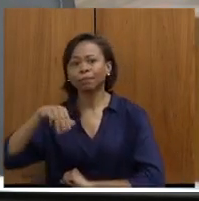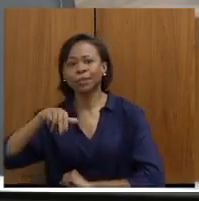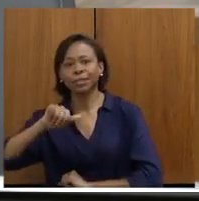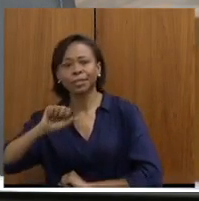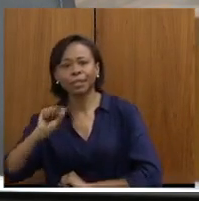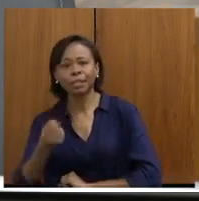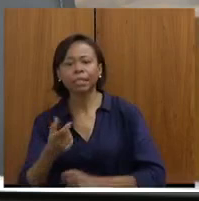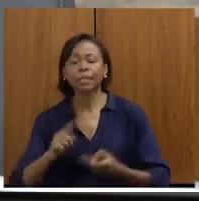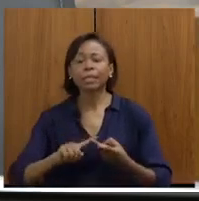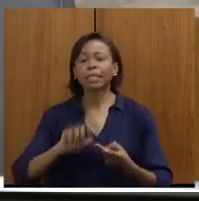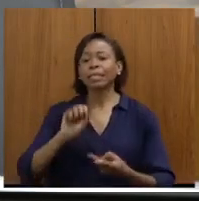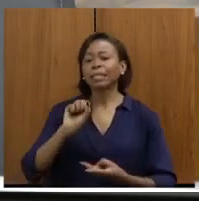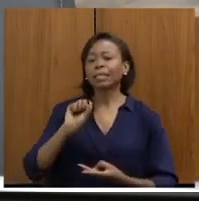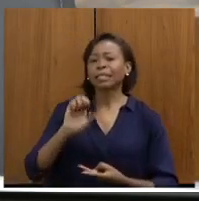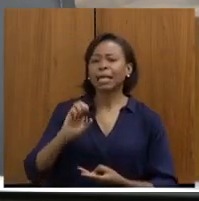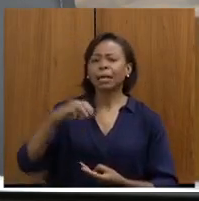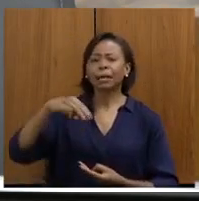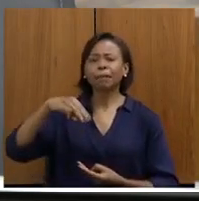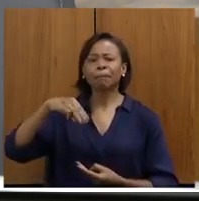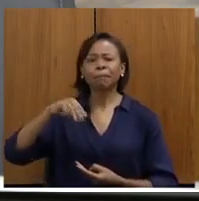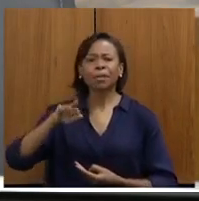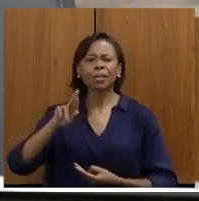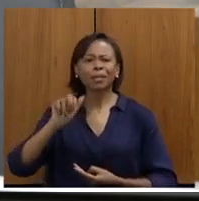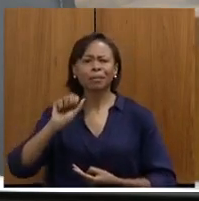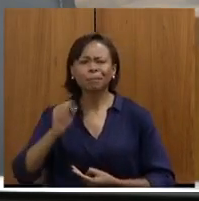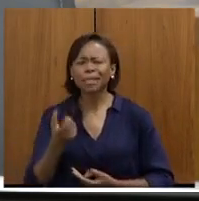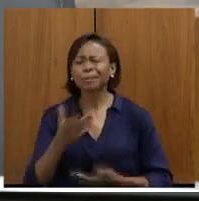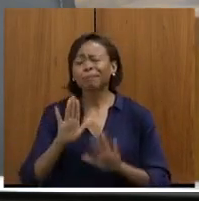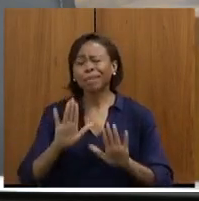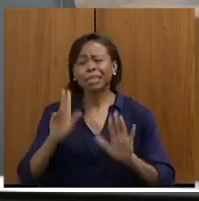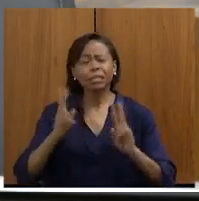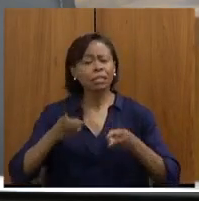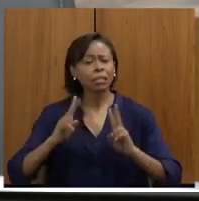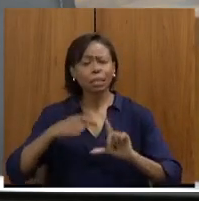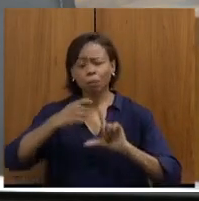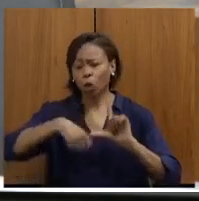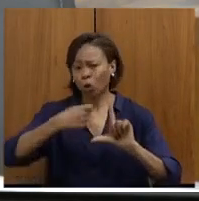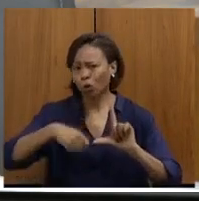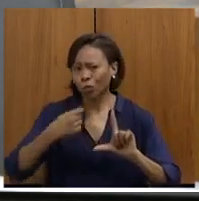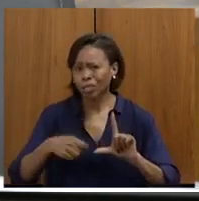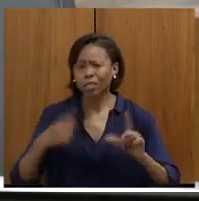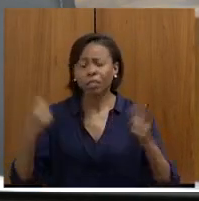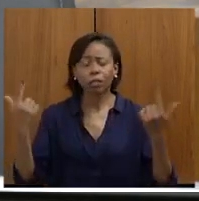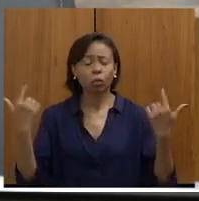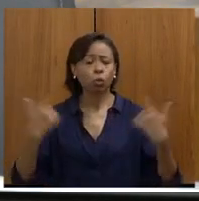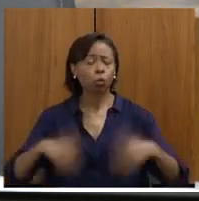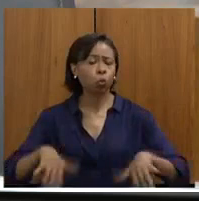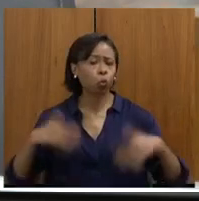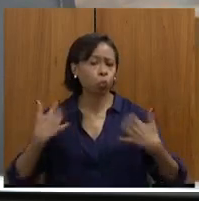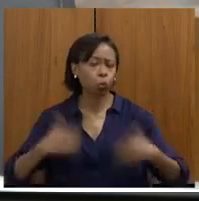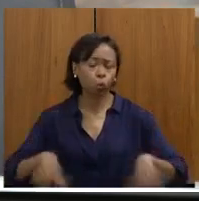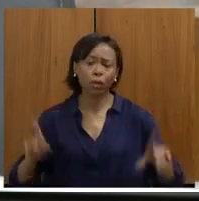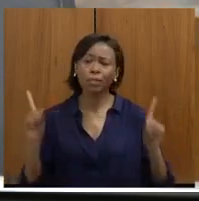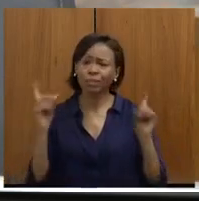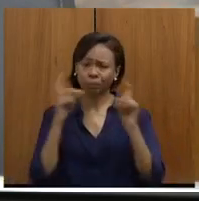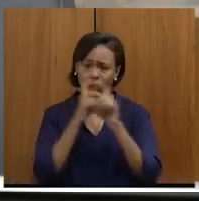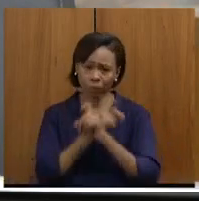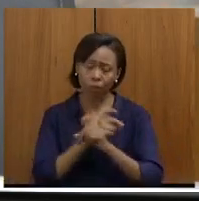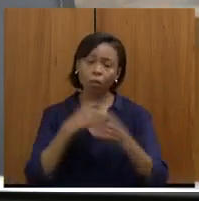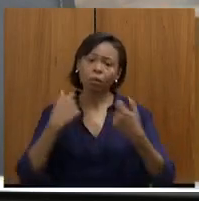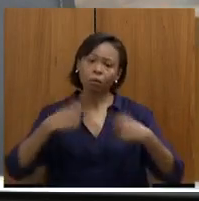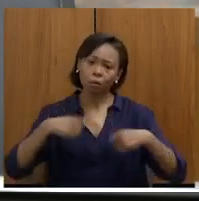e sempre sofremos com a falta da logística. E nós precisamos de abrir,